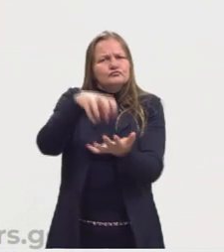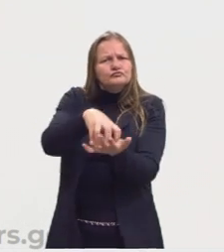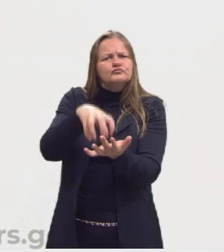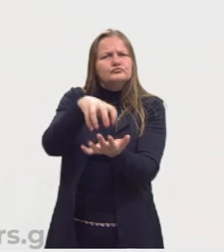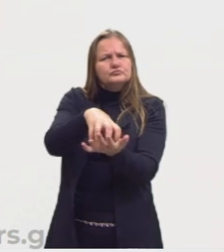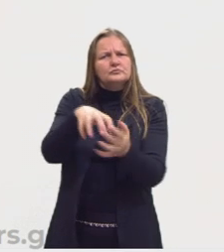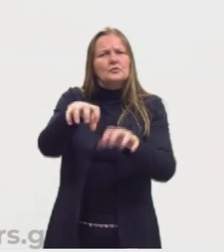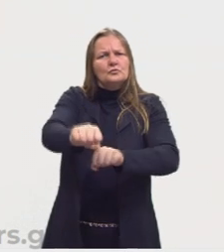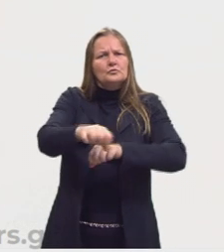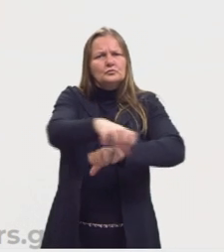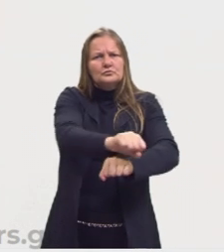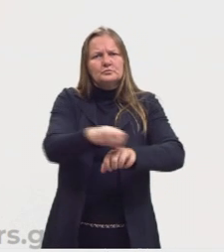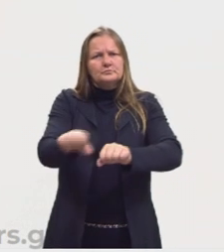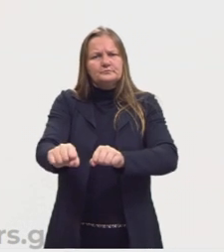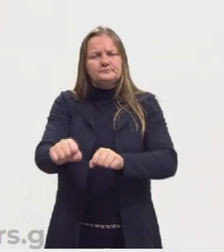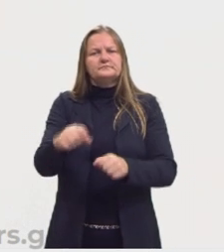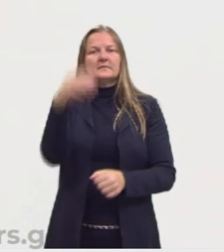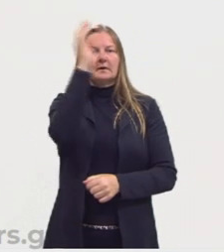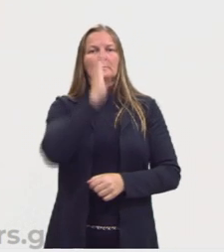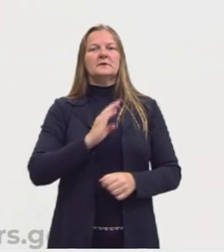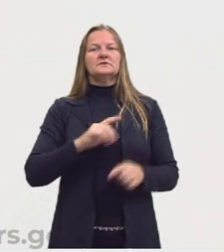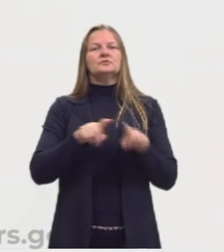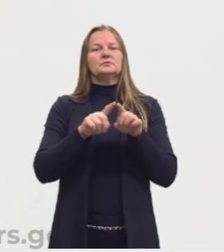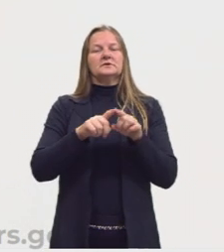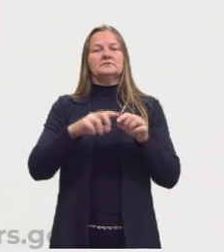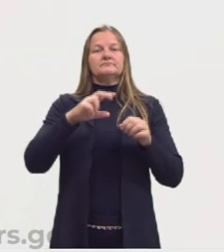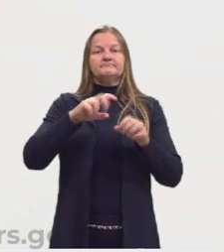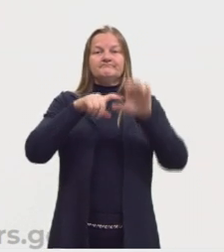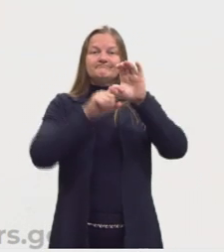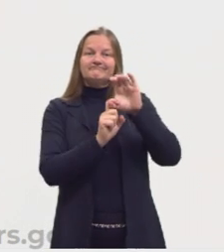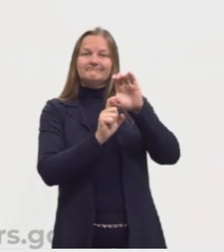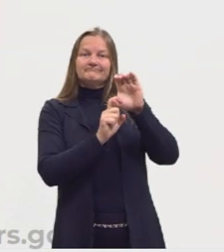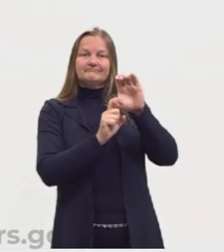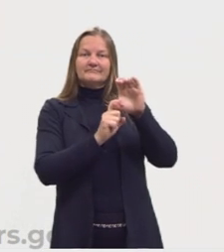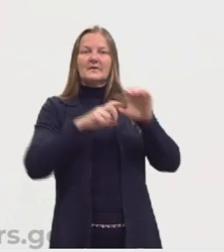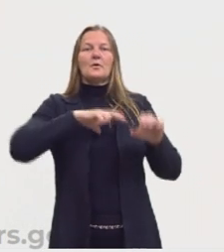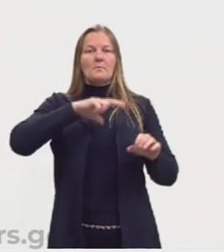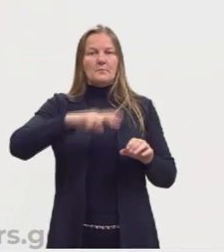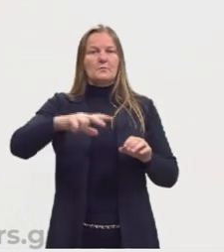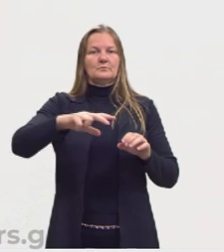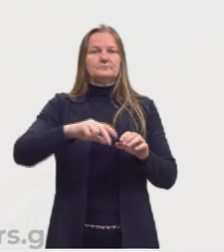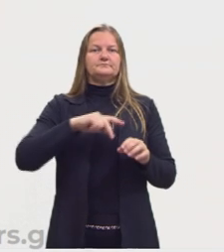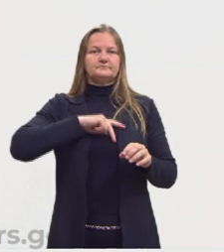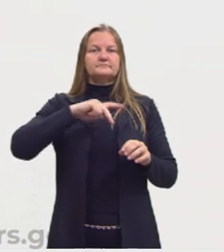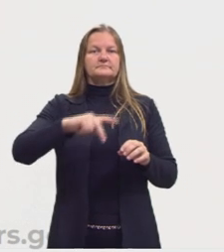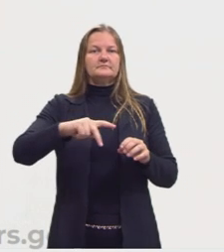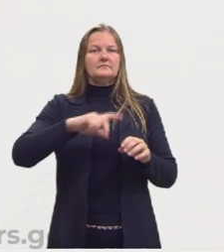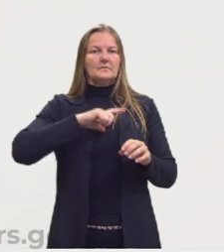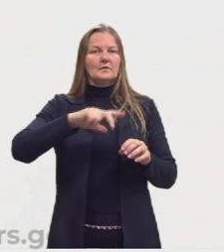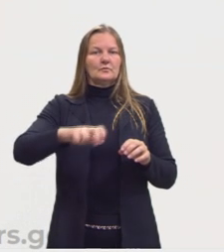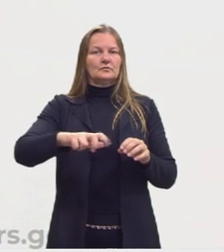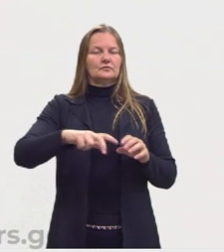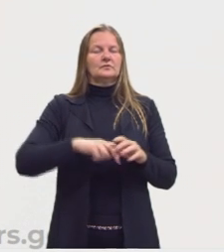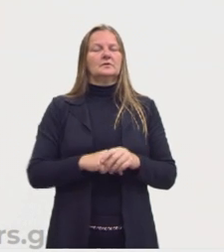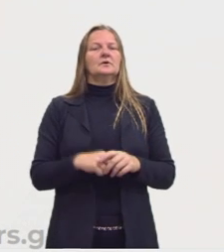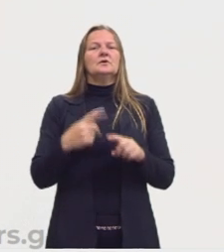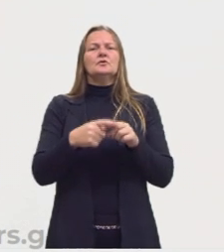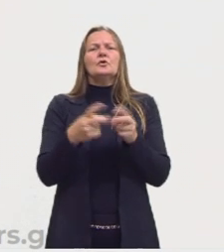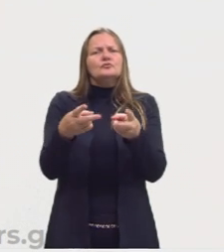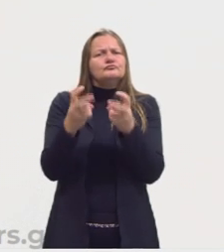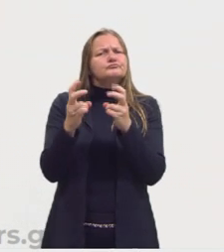nesse momento o Brasil ainda era colônia de Portugal. Então nós ainda éramos colonizados e explorados.